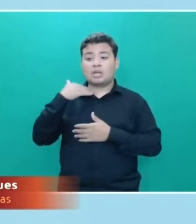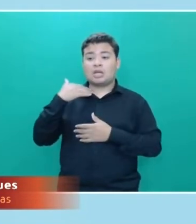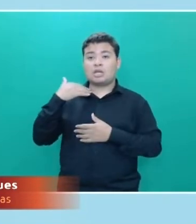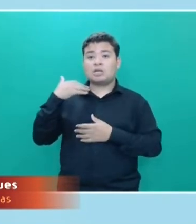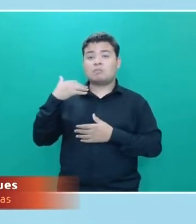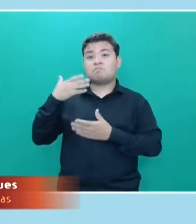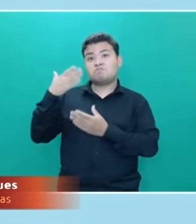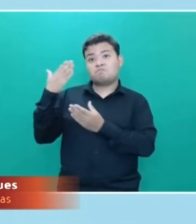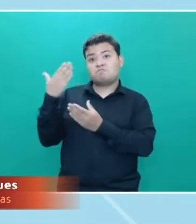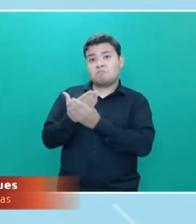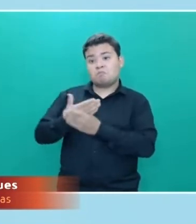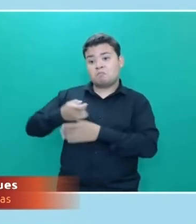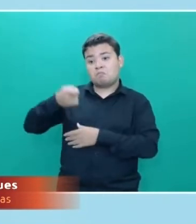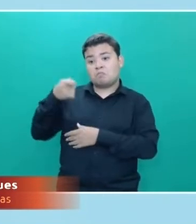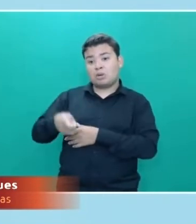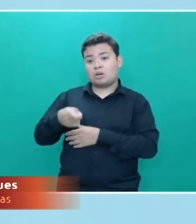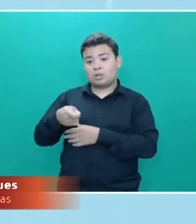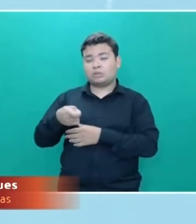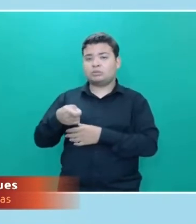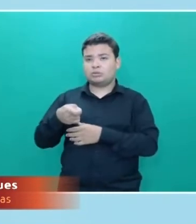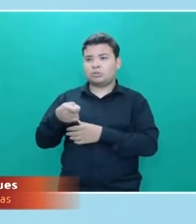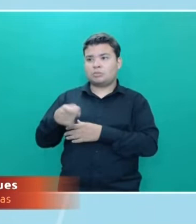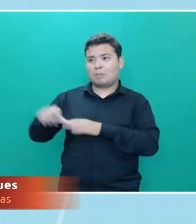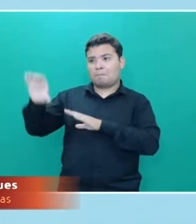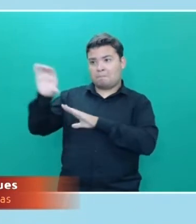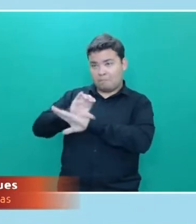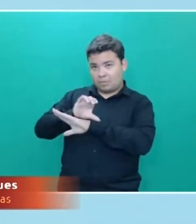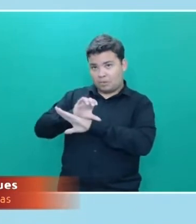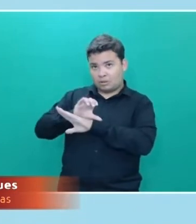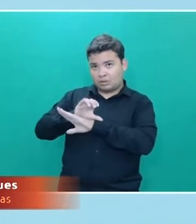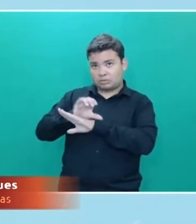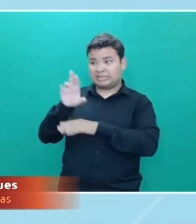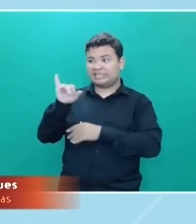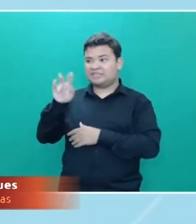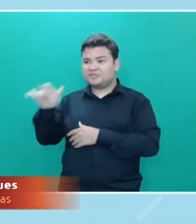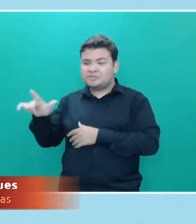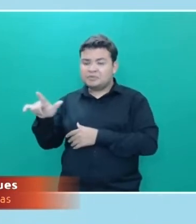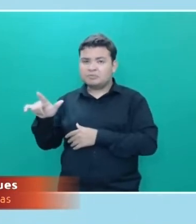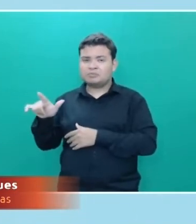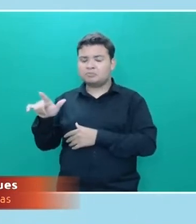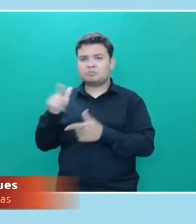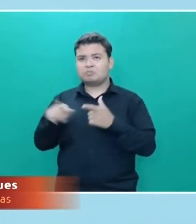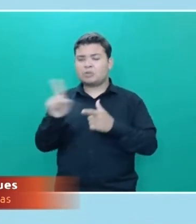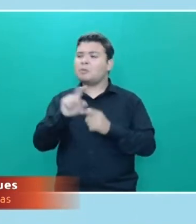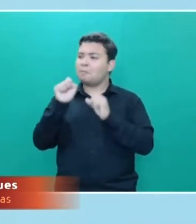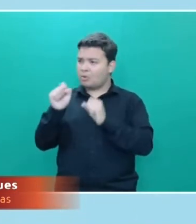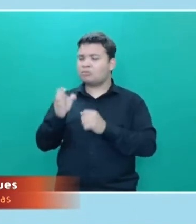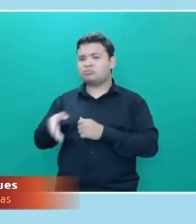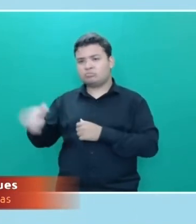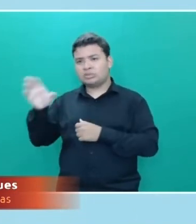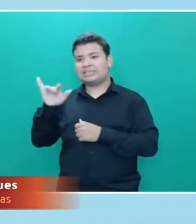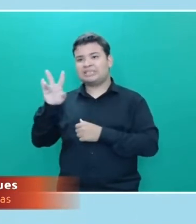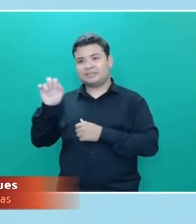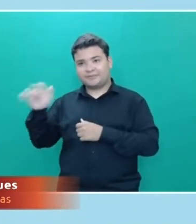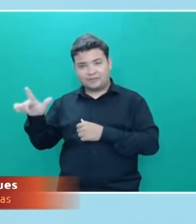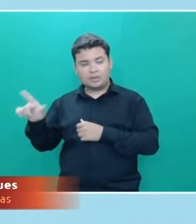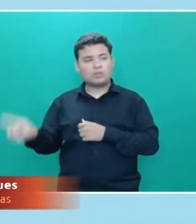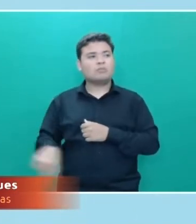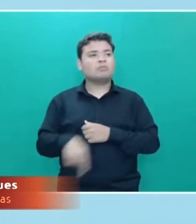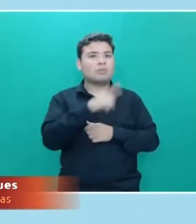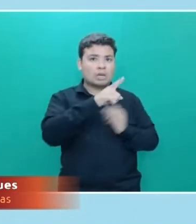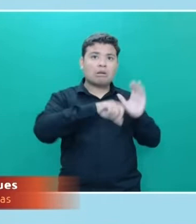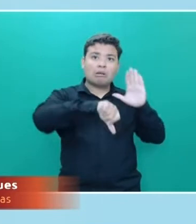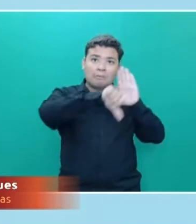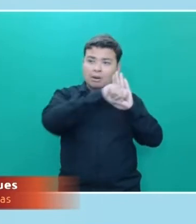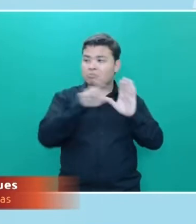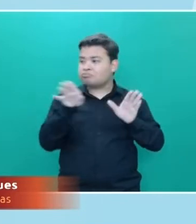de indenização por danos morais na esfera civil. Então, eu posso ter ali os dois processos, tramitando,